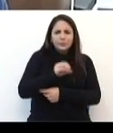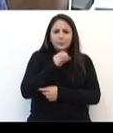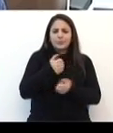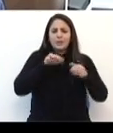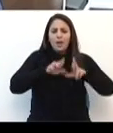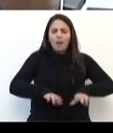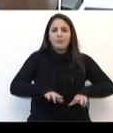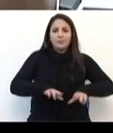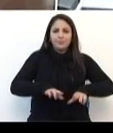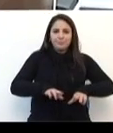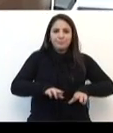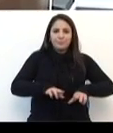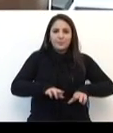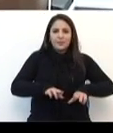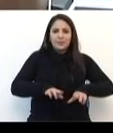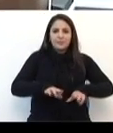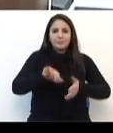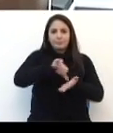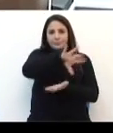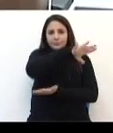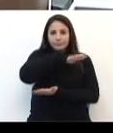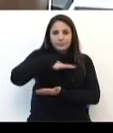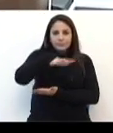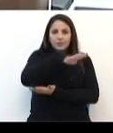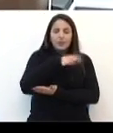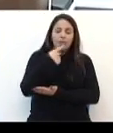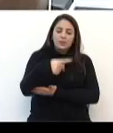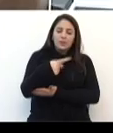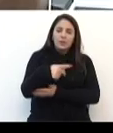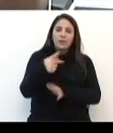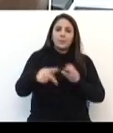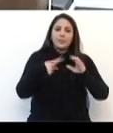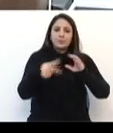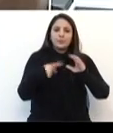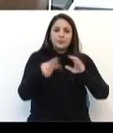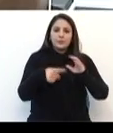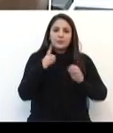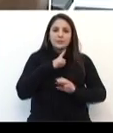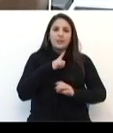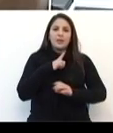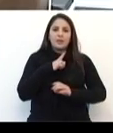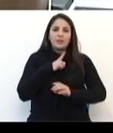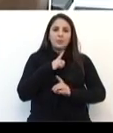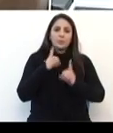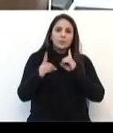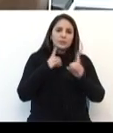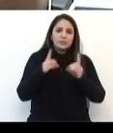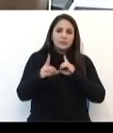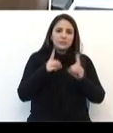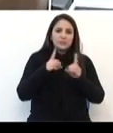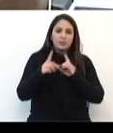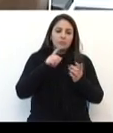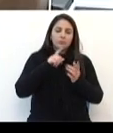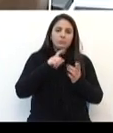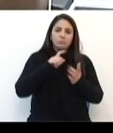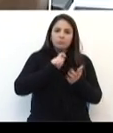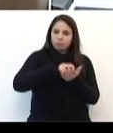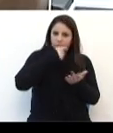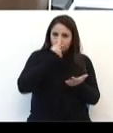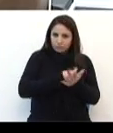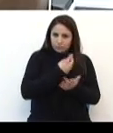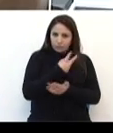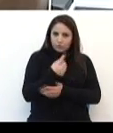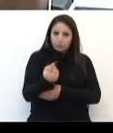maravilhosos na área do meio ambiente. A Câmara de Vereadores tem uma cadeira, então, na coordenação colegiada da agenda